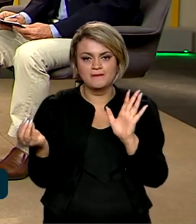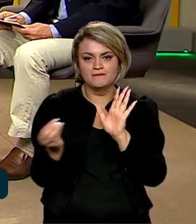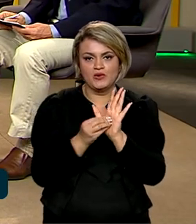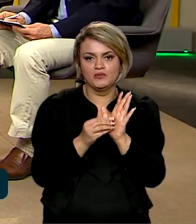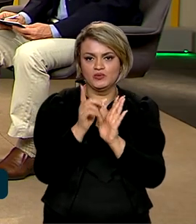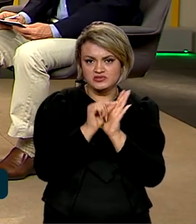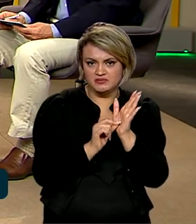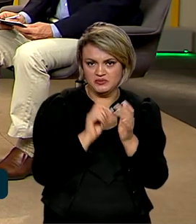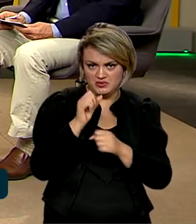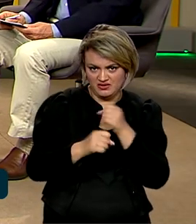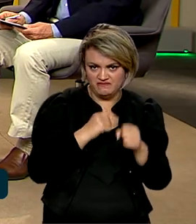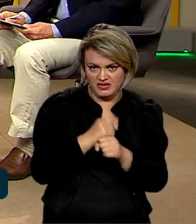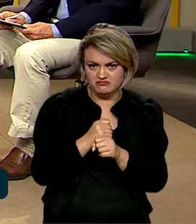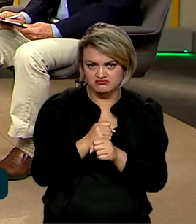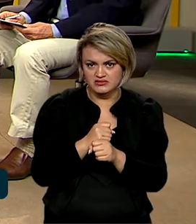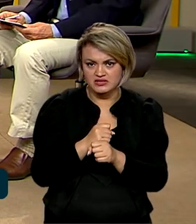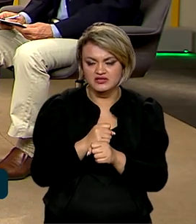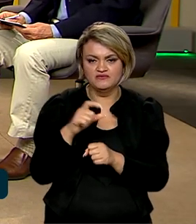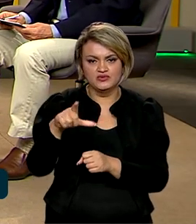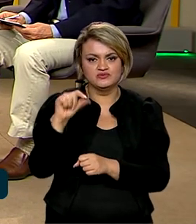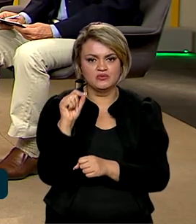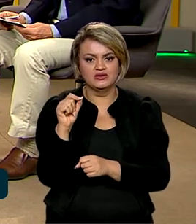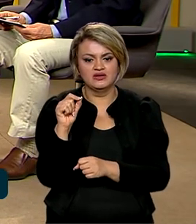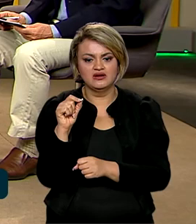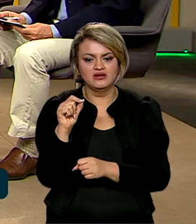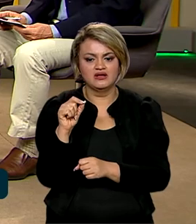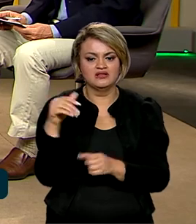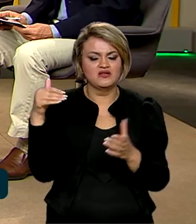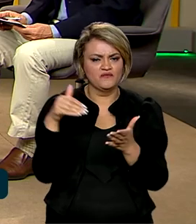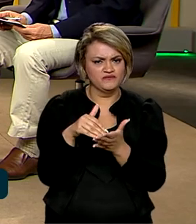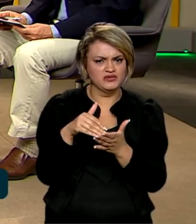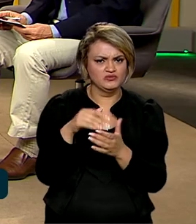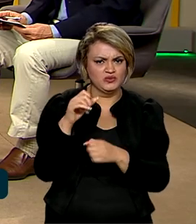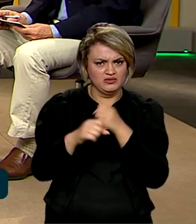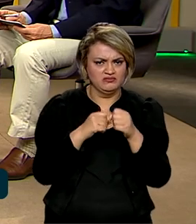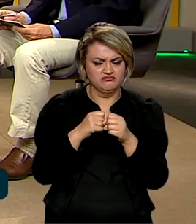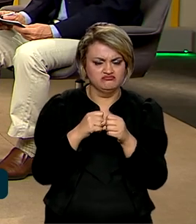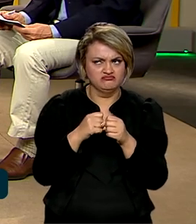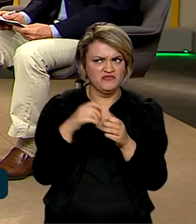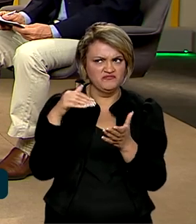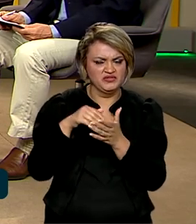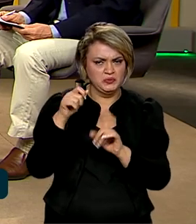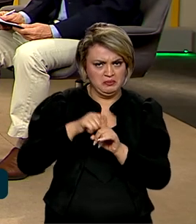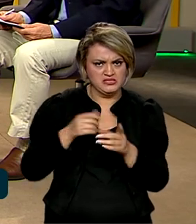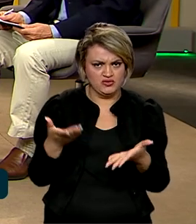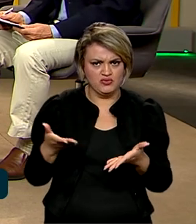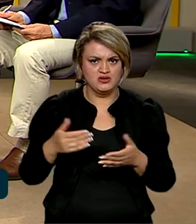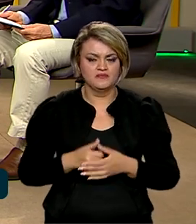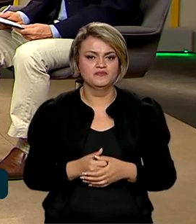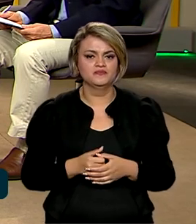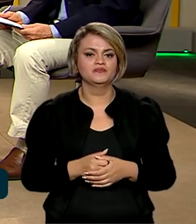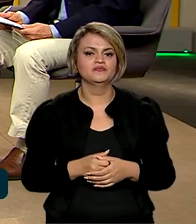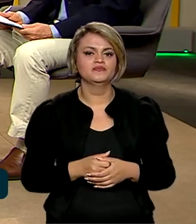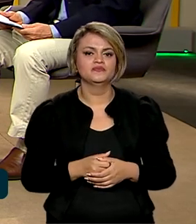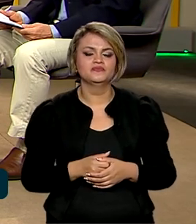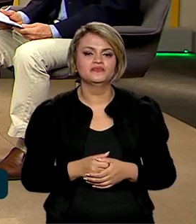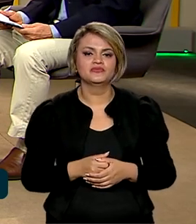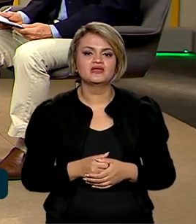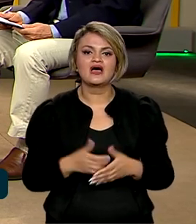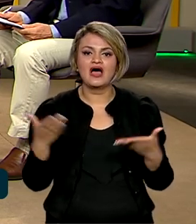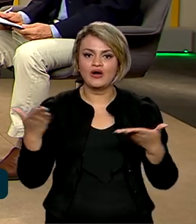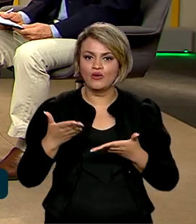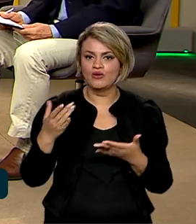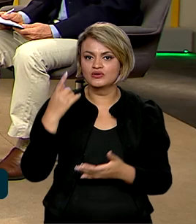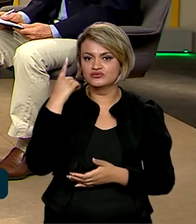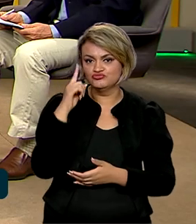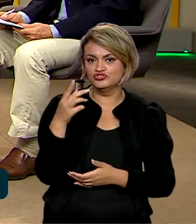do ano que vem, que deve ser votado até o fim do mês lá no Congresso? Bom, na verdade, nós temos agora, no dia